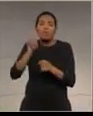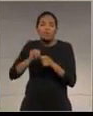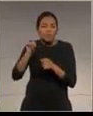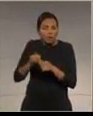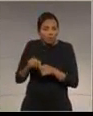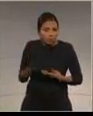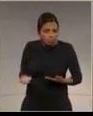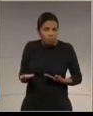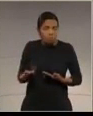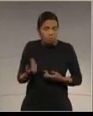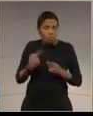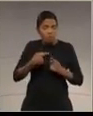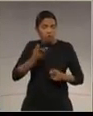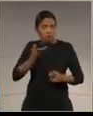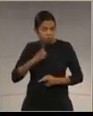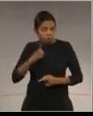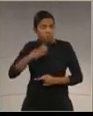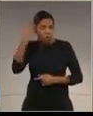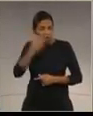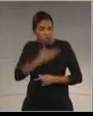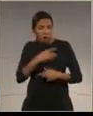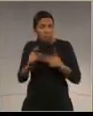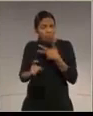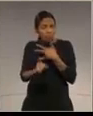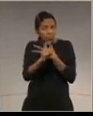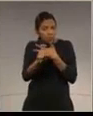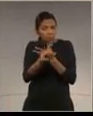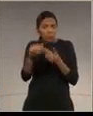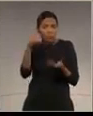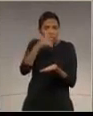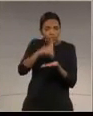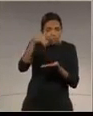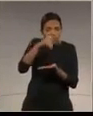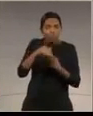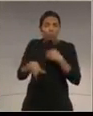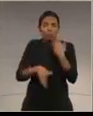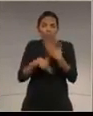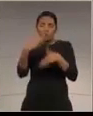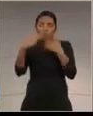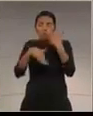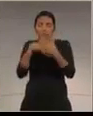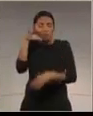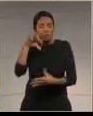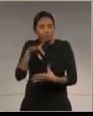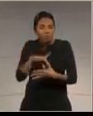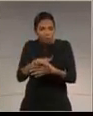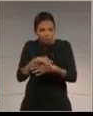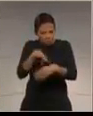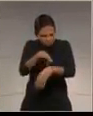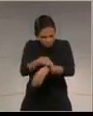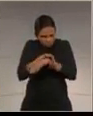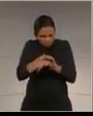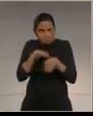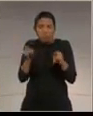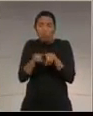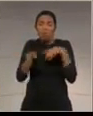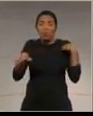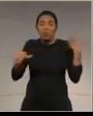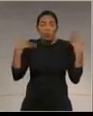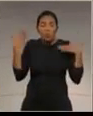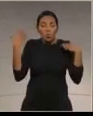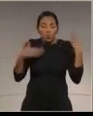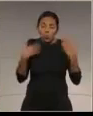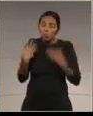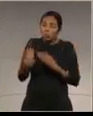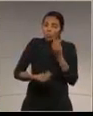para que o Poder Executivo, através da Secretaria de Estado de Desenvolvimento Sustentável e Turismo, por suas autarquias